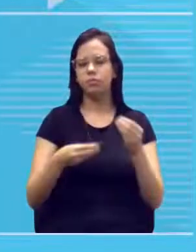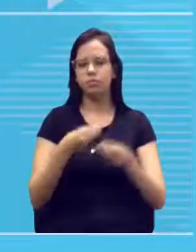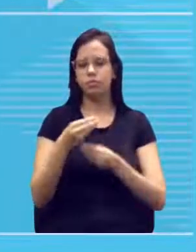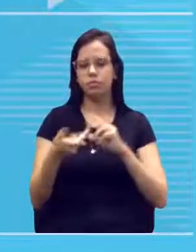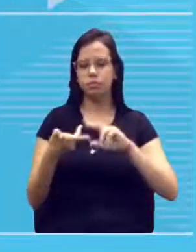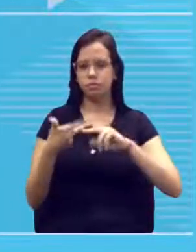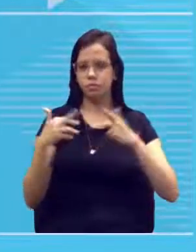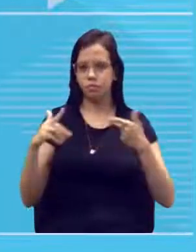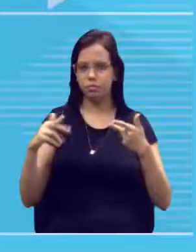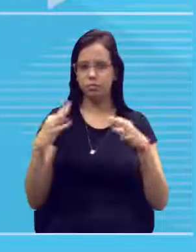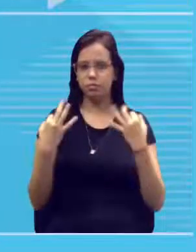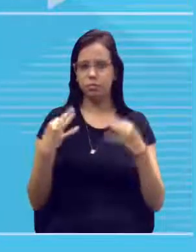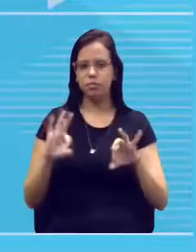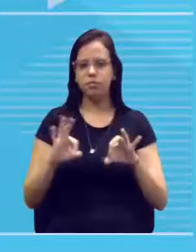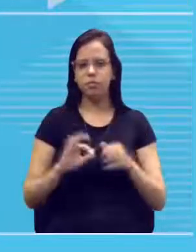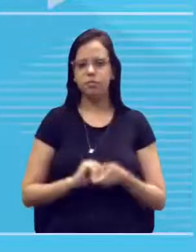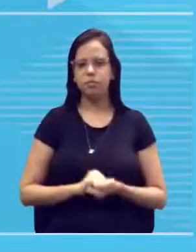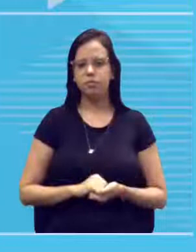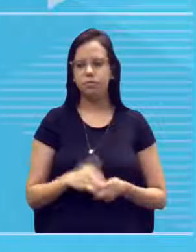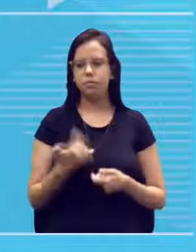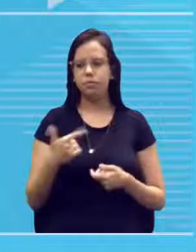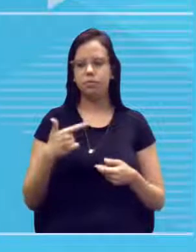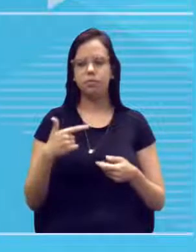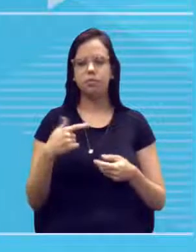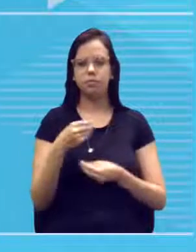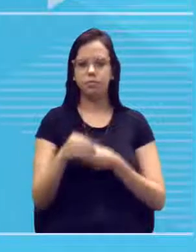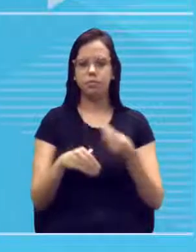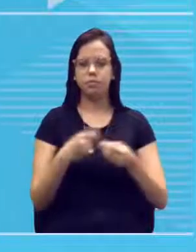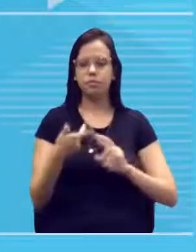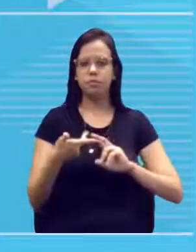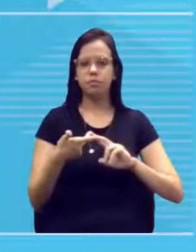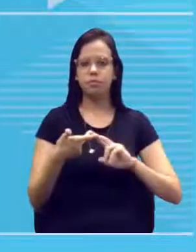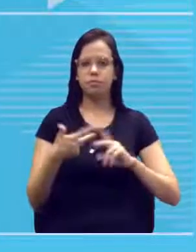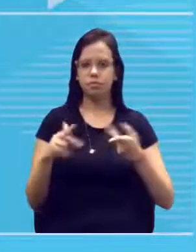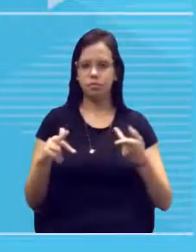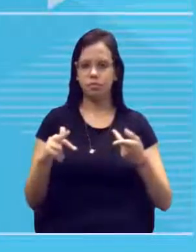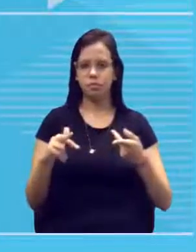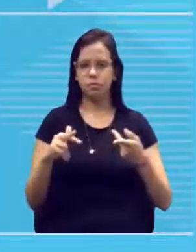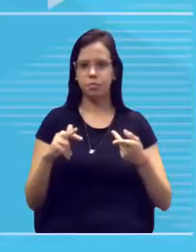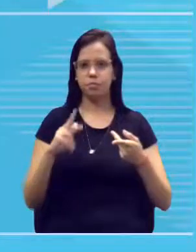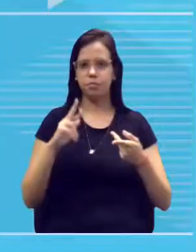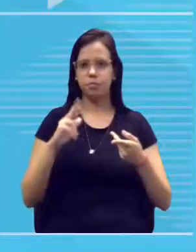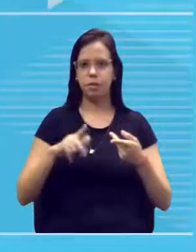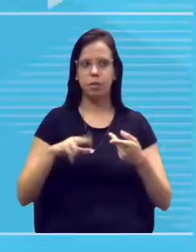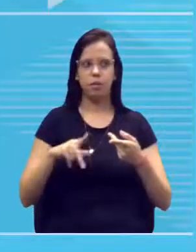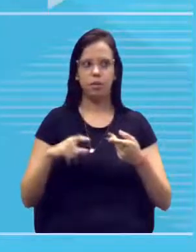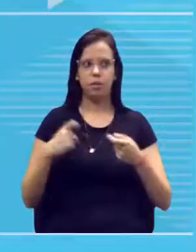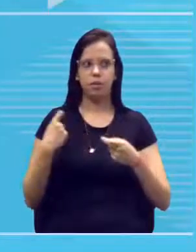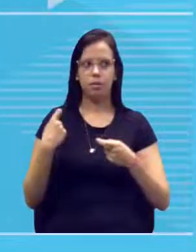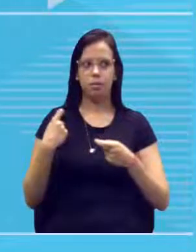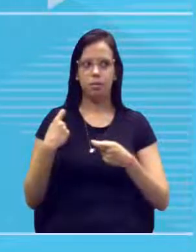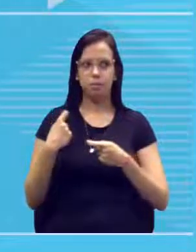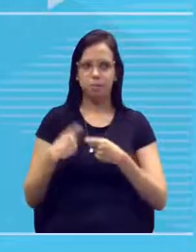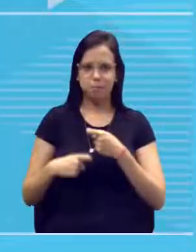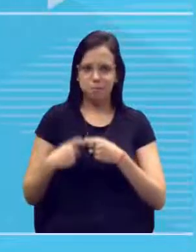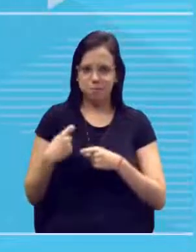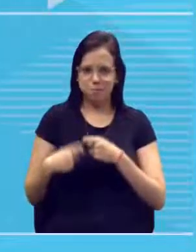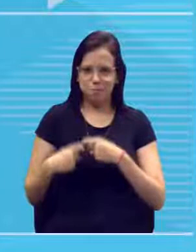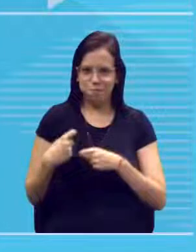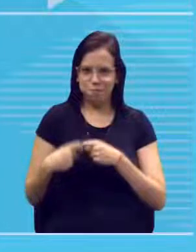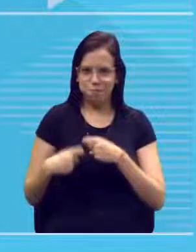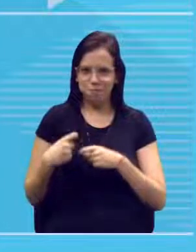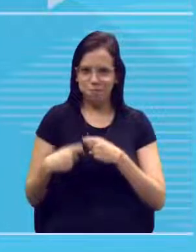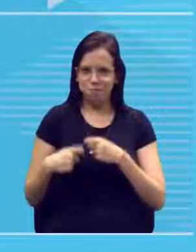genético, tá? Sem misturar material genético. Não é a reprodução do coito, tá? Então, a gente fala de